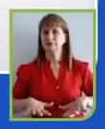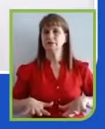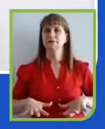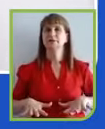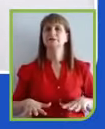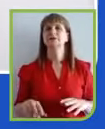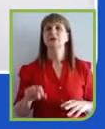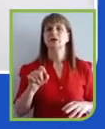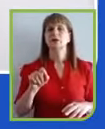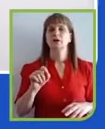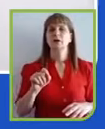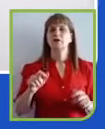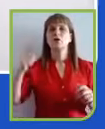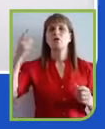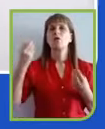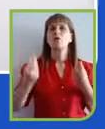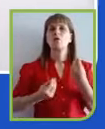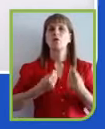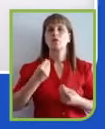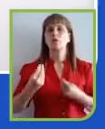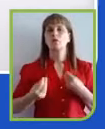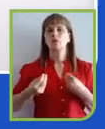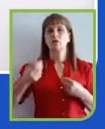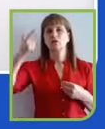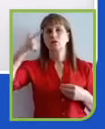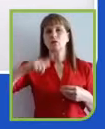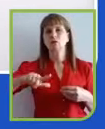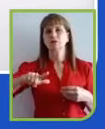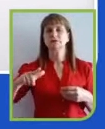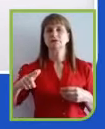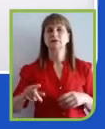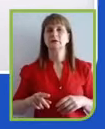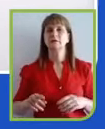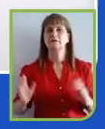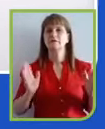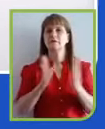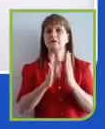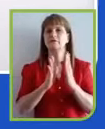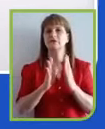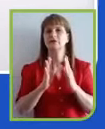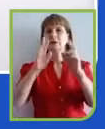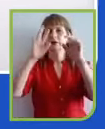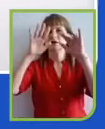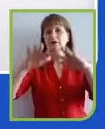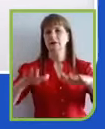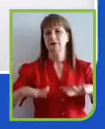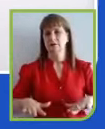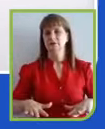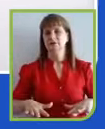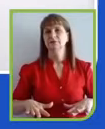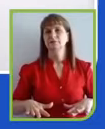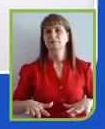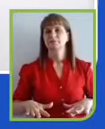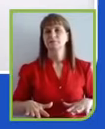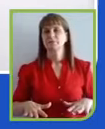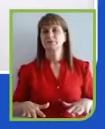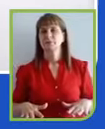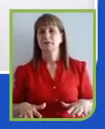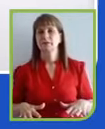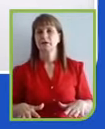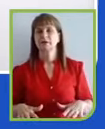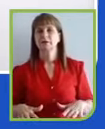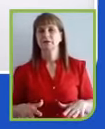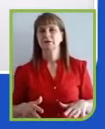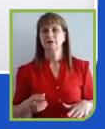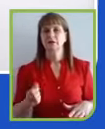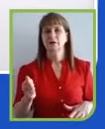crises. Porque, apesar de a gente ter planejamentos estratégicos tão bem feitos e tão bem estruturados, seja na Ambev, na Vivo,